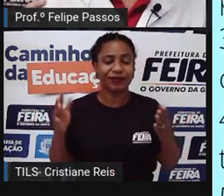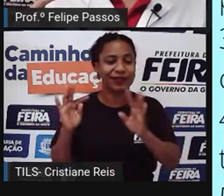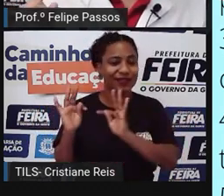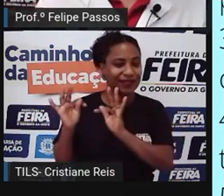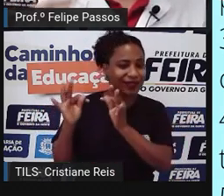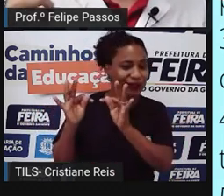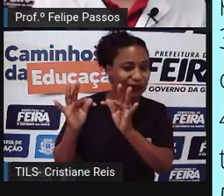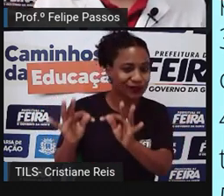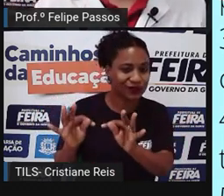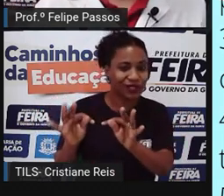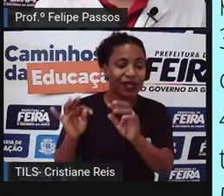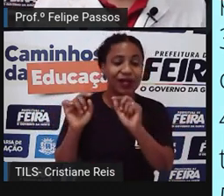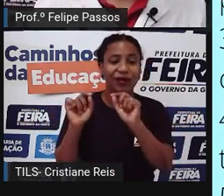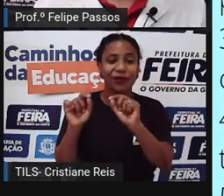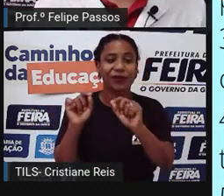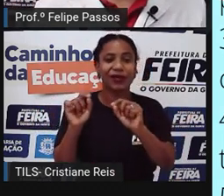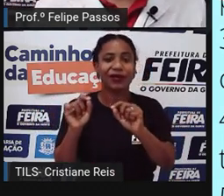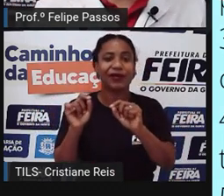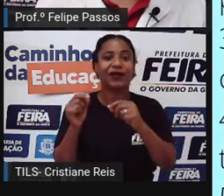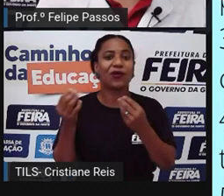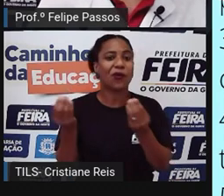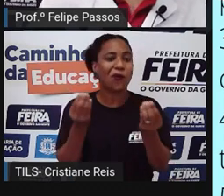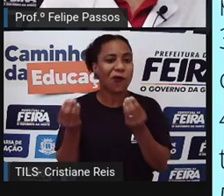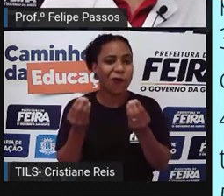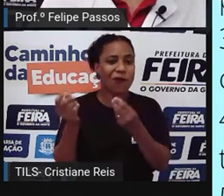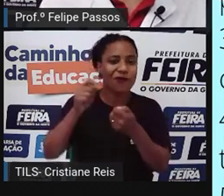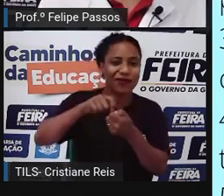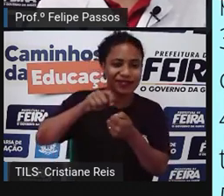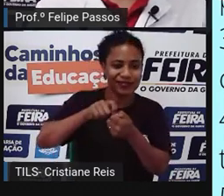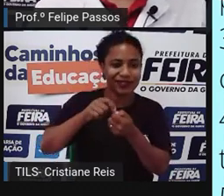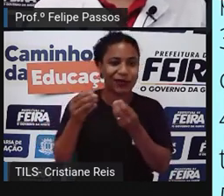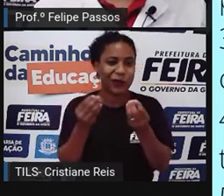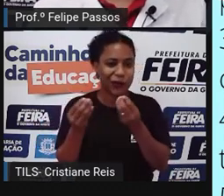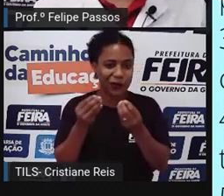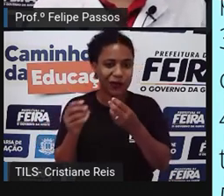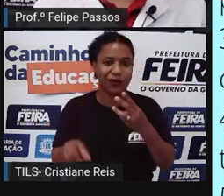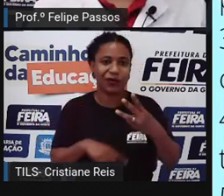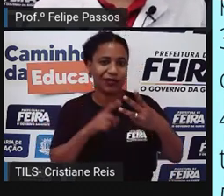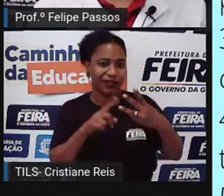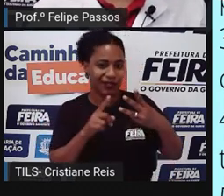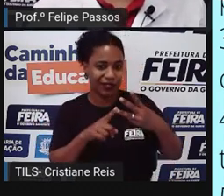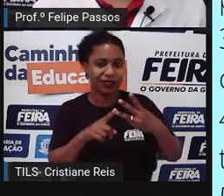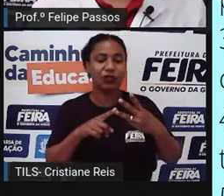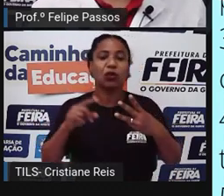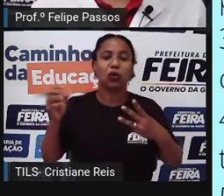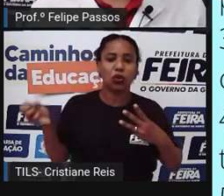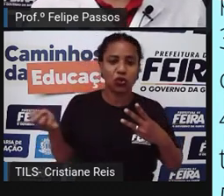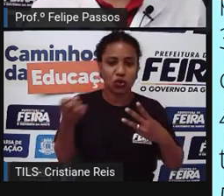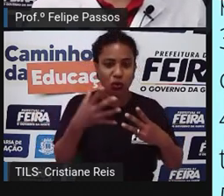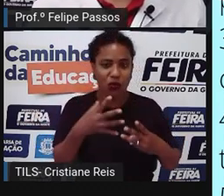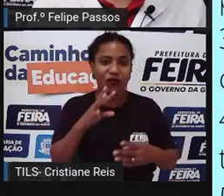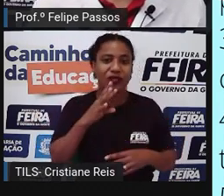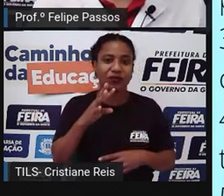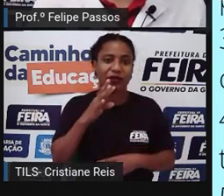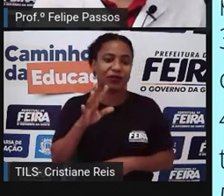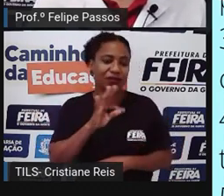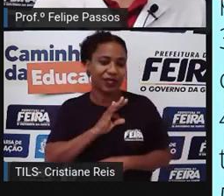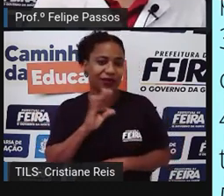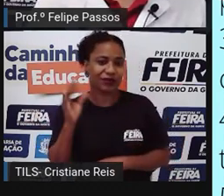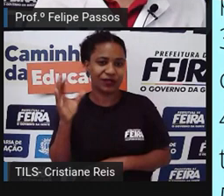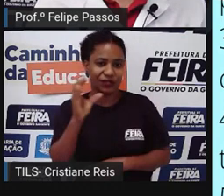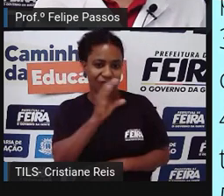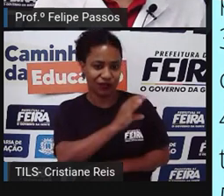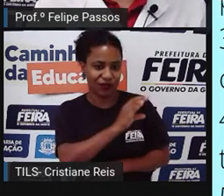sobre como fazer alguma coisa também. 3. Tudo que é novo em matéria de conhecimento técnico e científico.